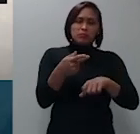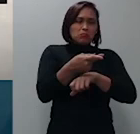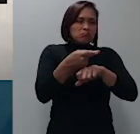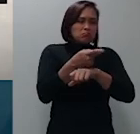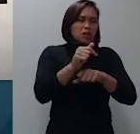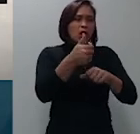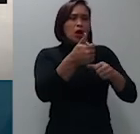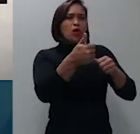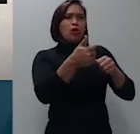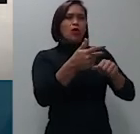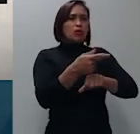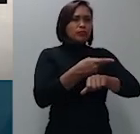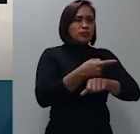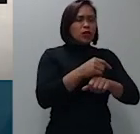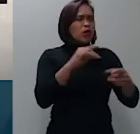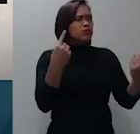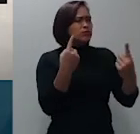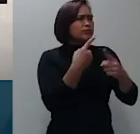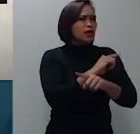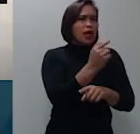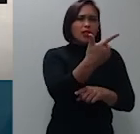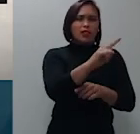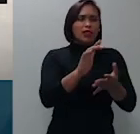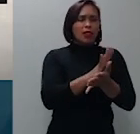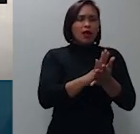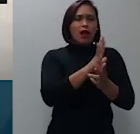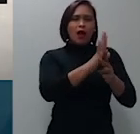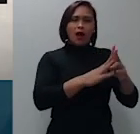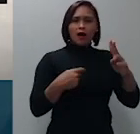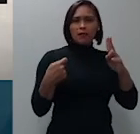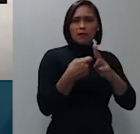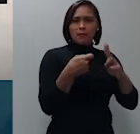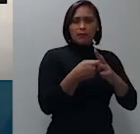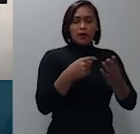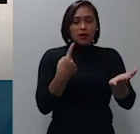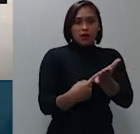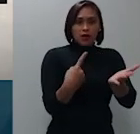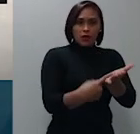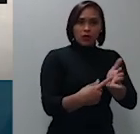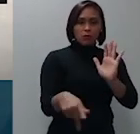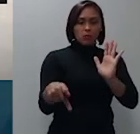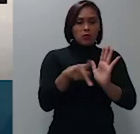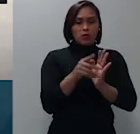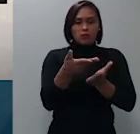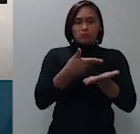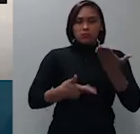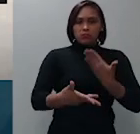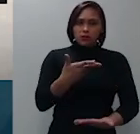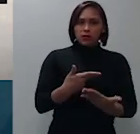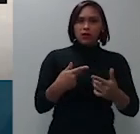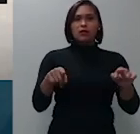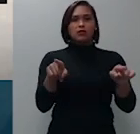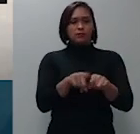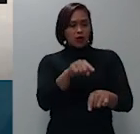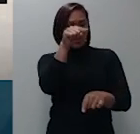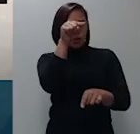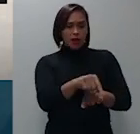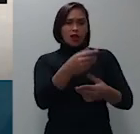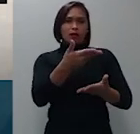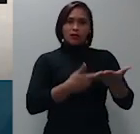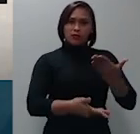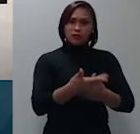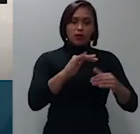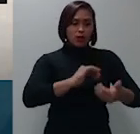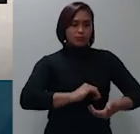objeção que tenha a parte ao acordo do qual participou e que foi ali homologado ou seja perante a Corte Superior ou perante o